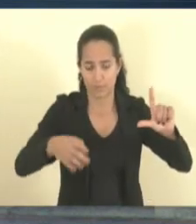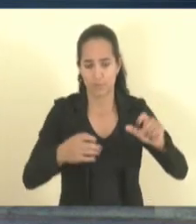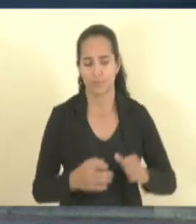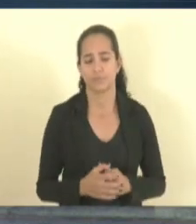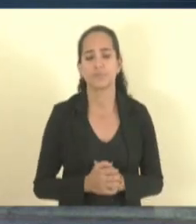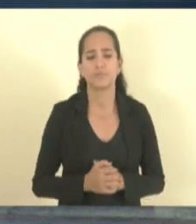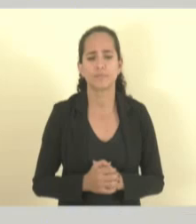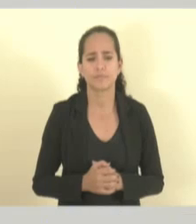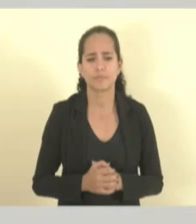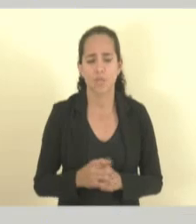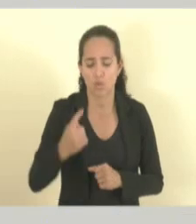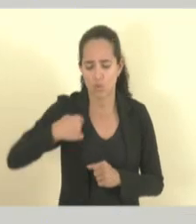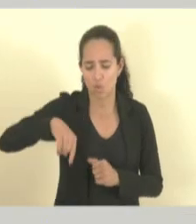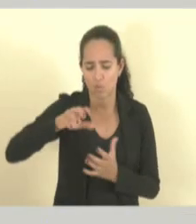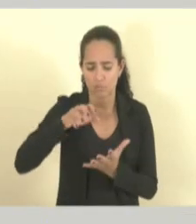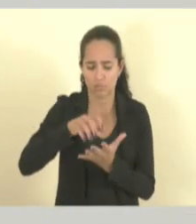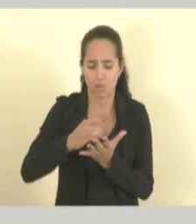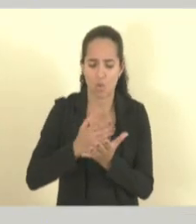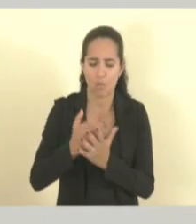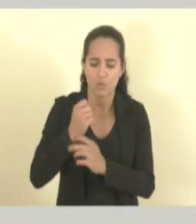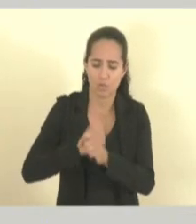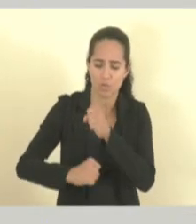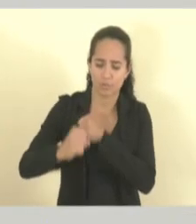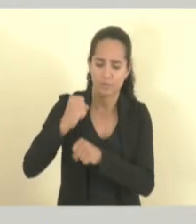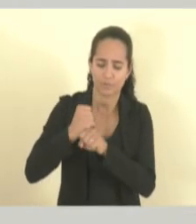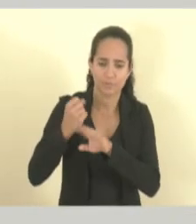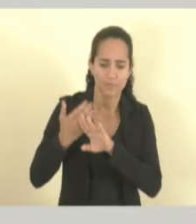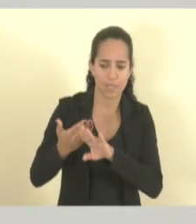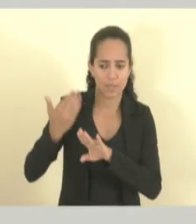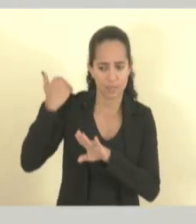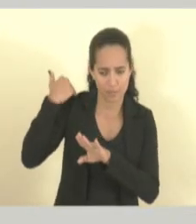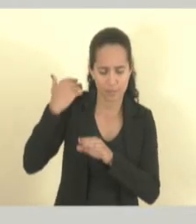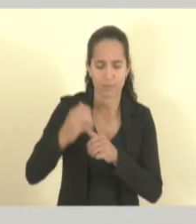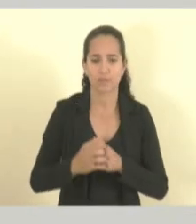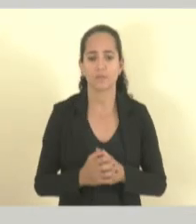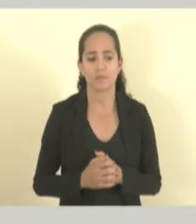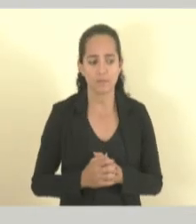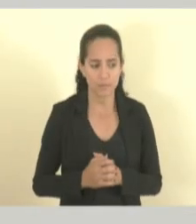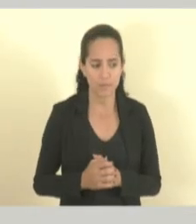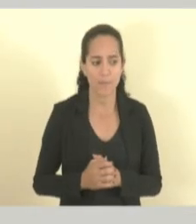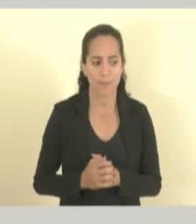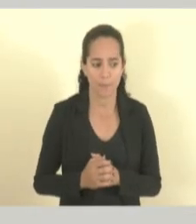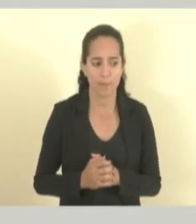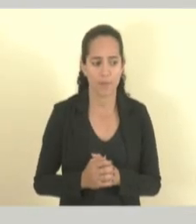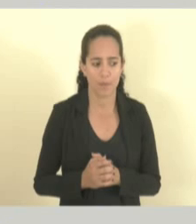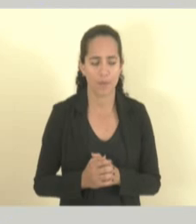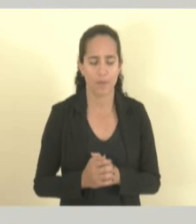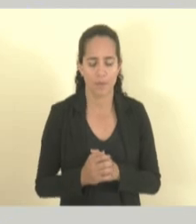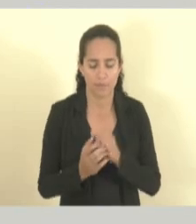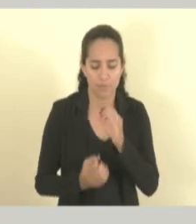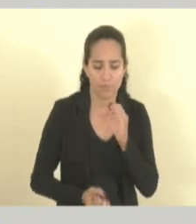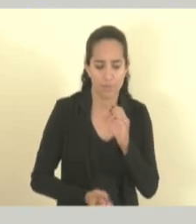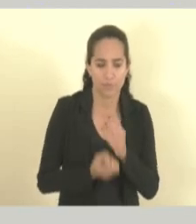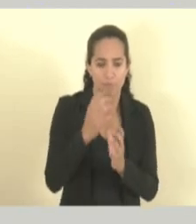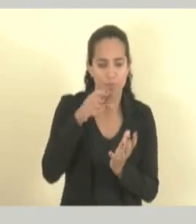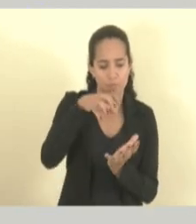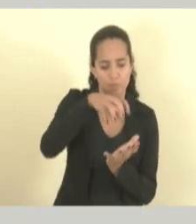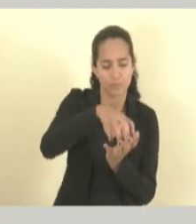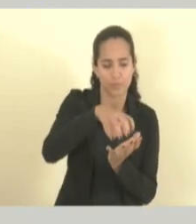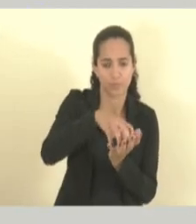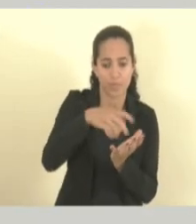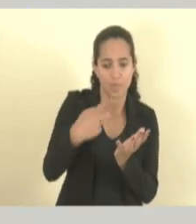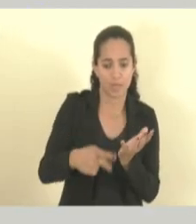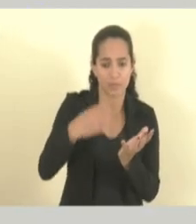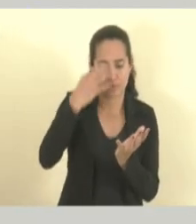Deu início a um ano atrás, nós, foi criada a super aqui do Espírito